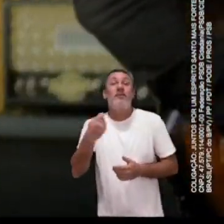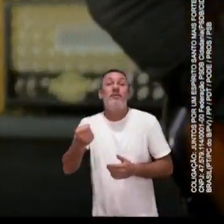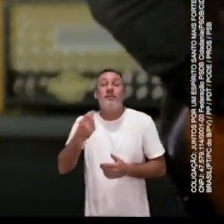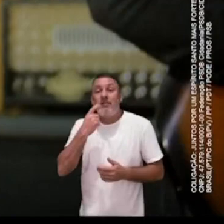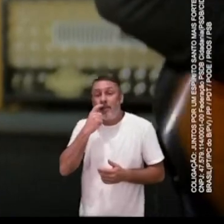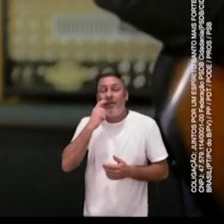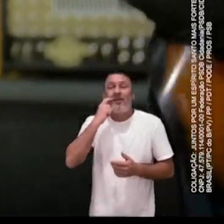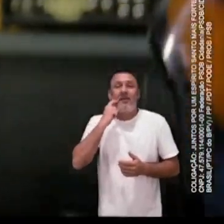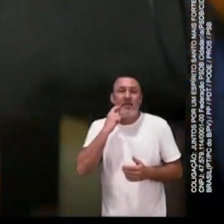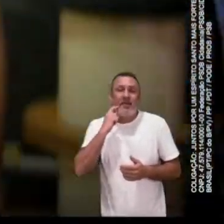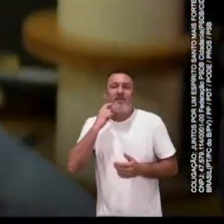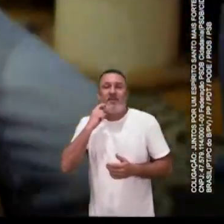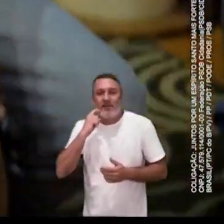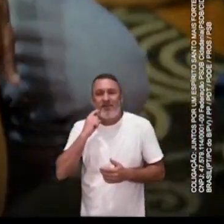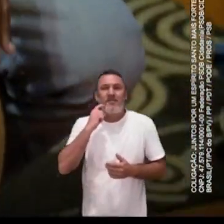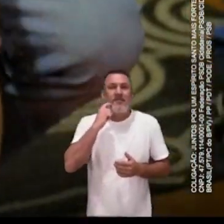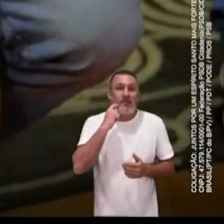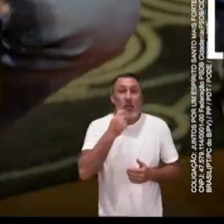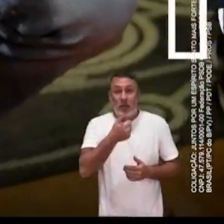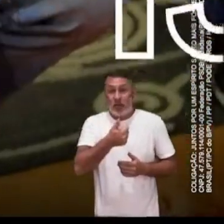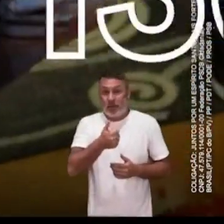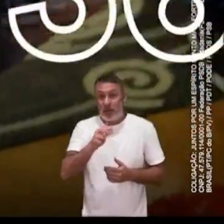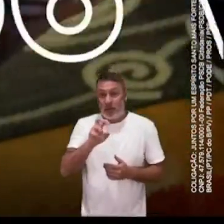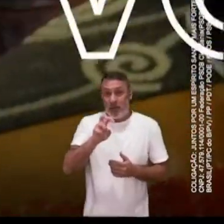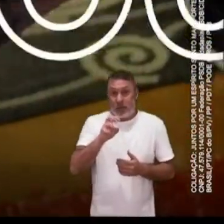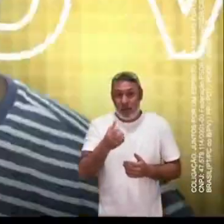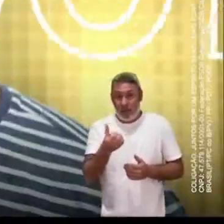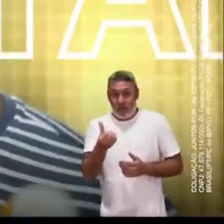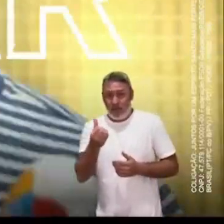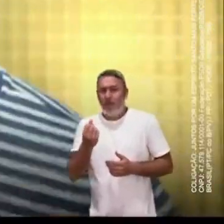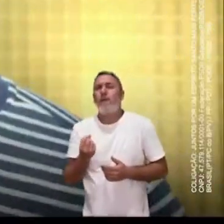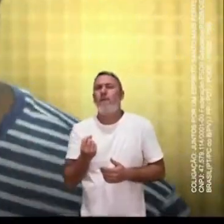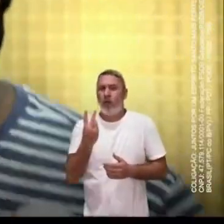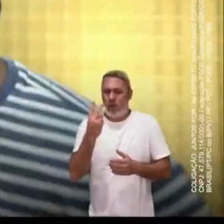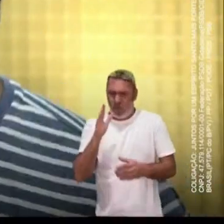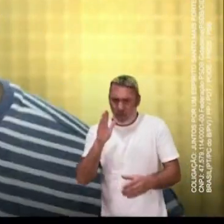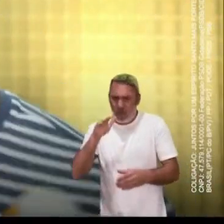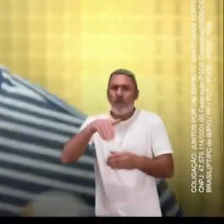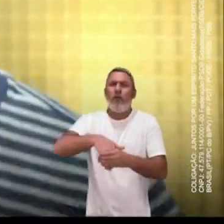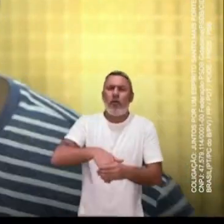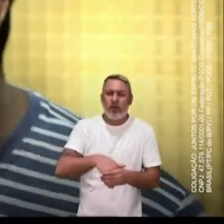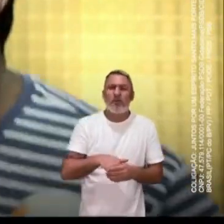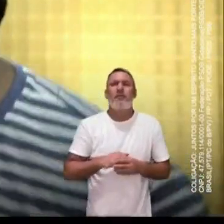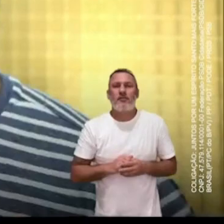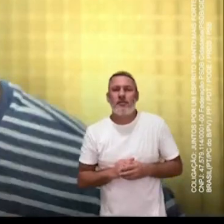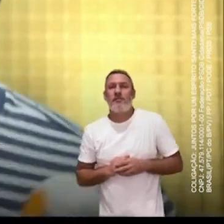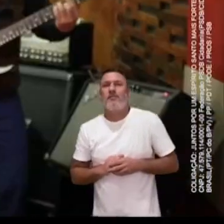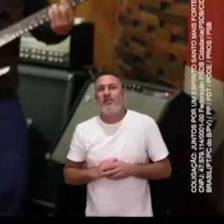Freitas. O 156 vou votar.